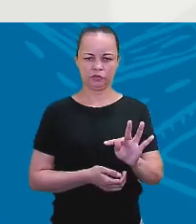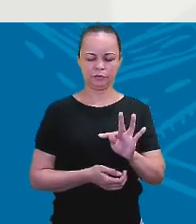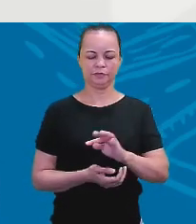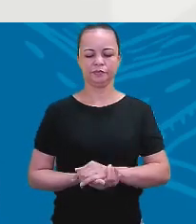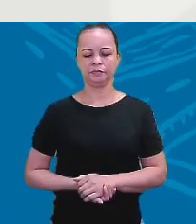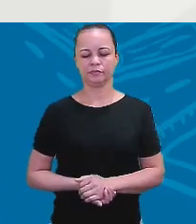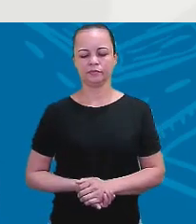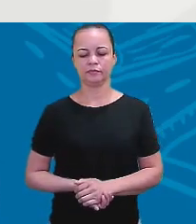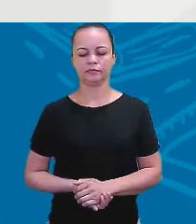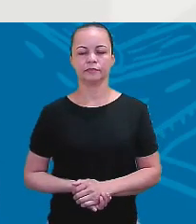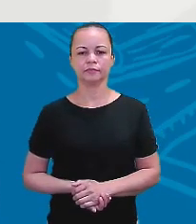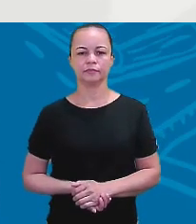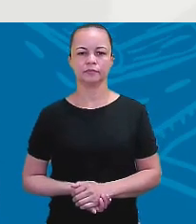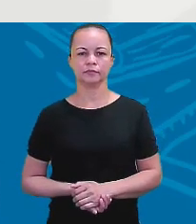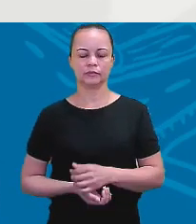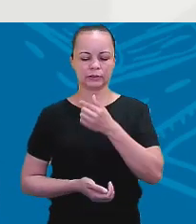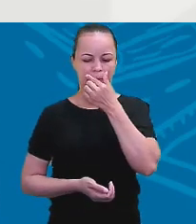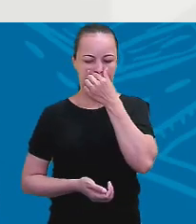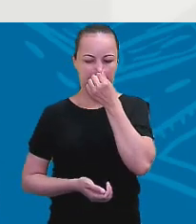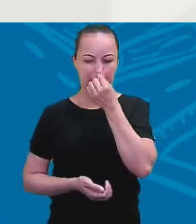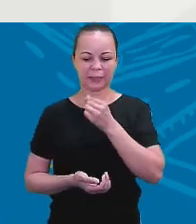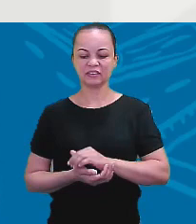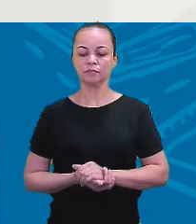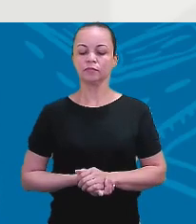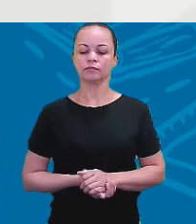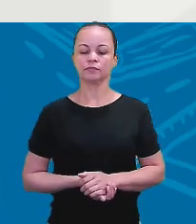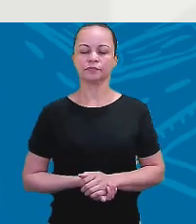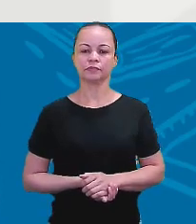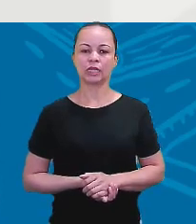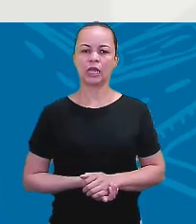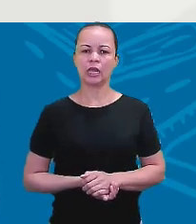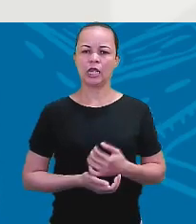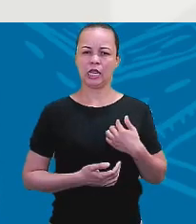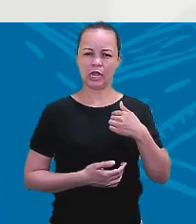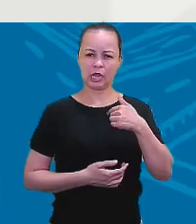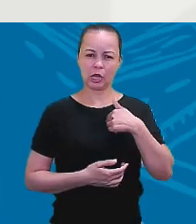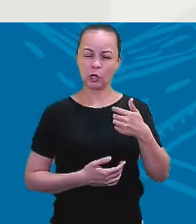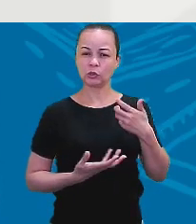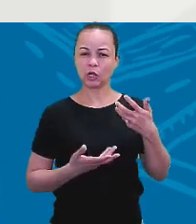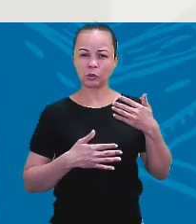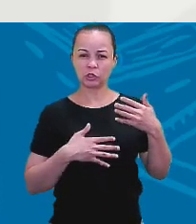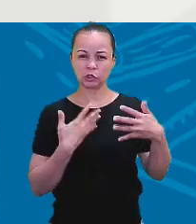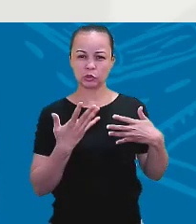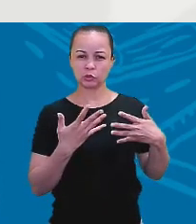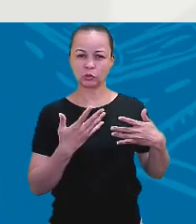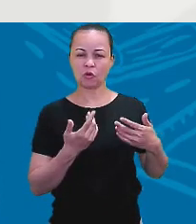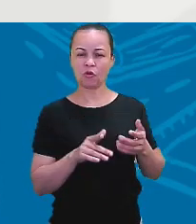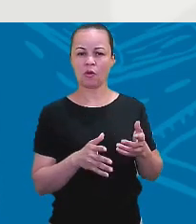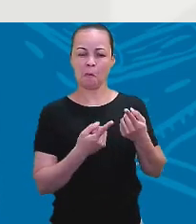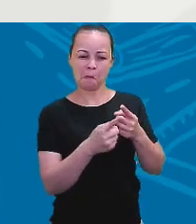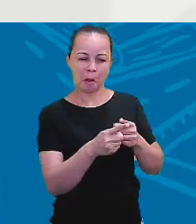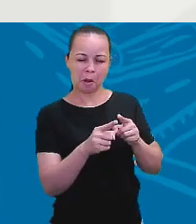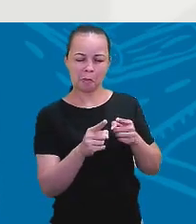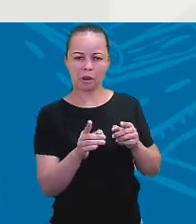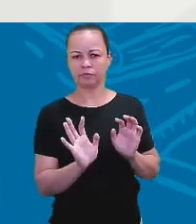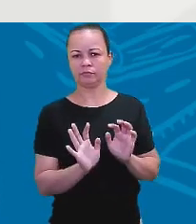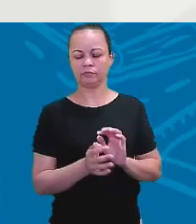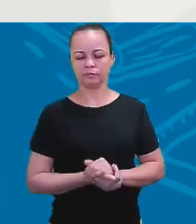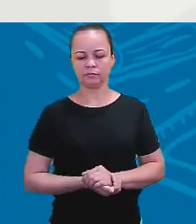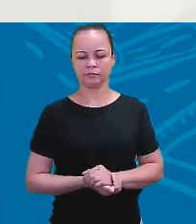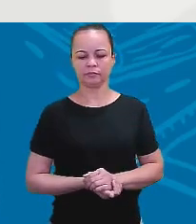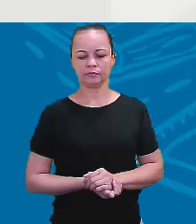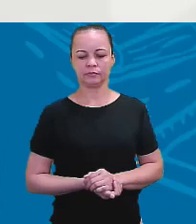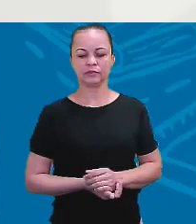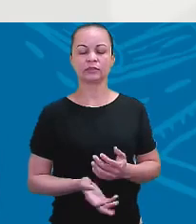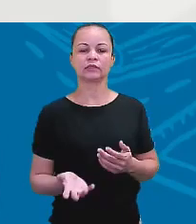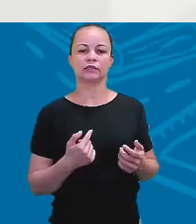I am not disturbing. Eu não estou perturbando. Quando eu começo com, ou melhor, eu não estou, né?